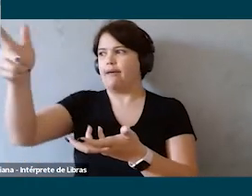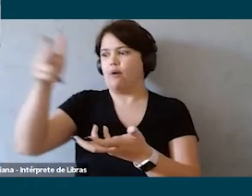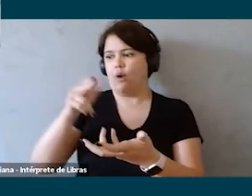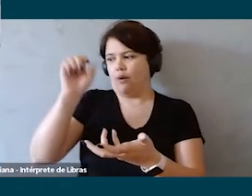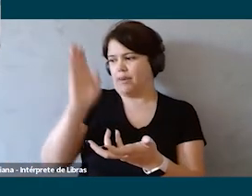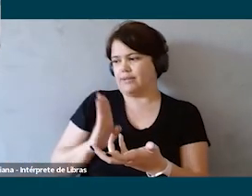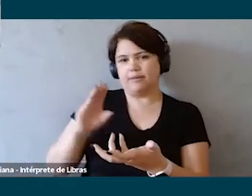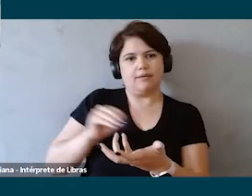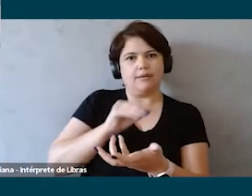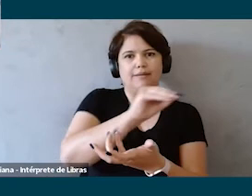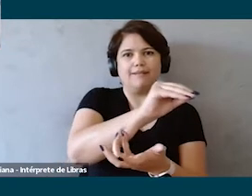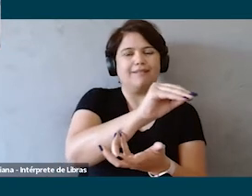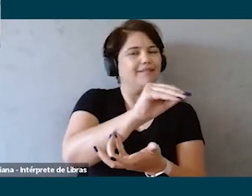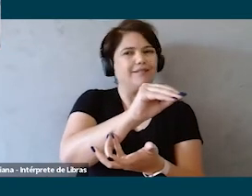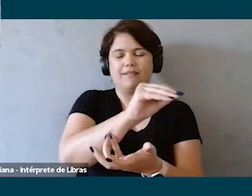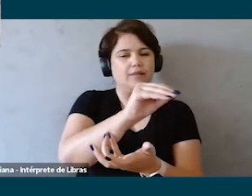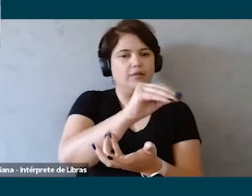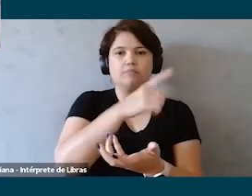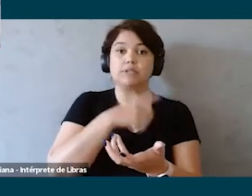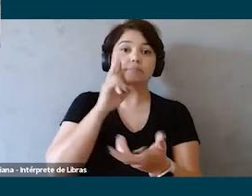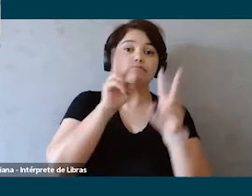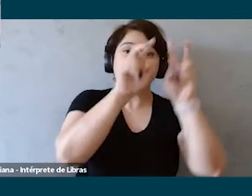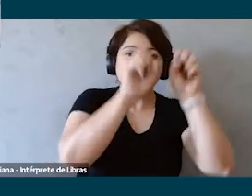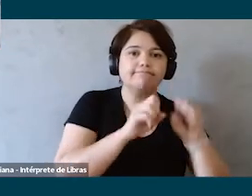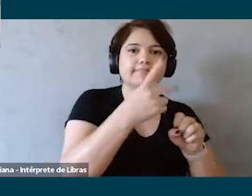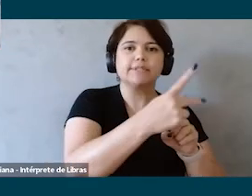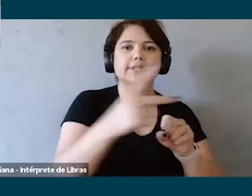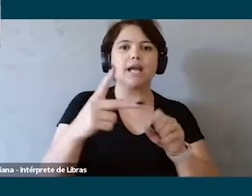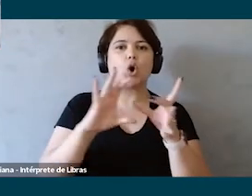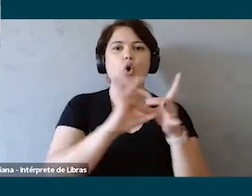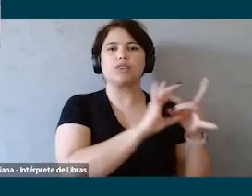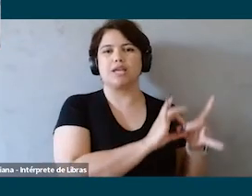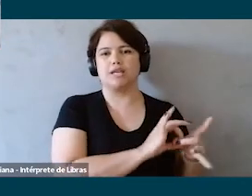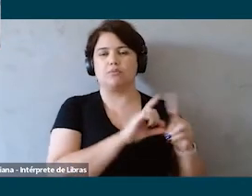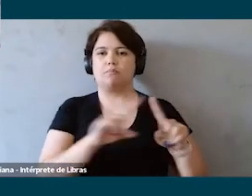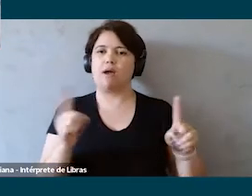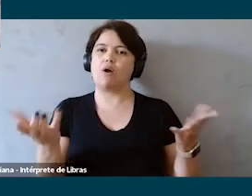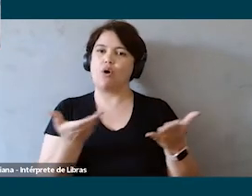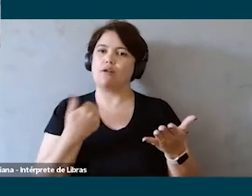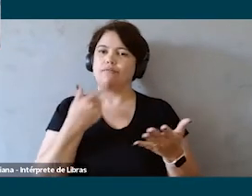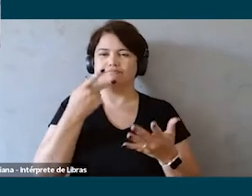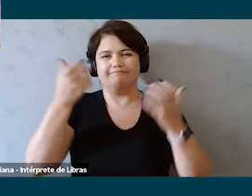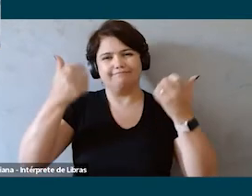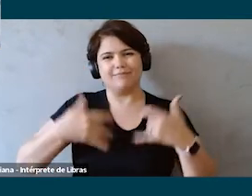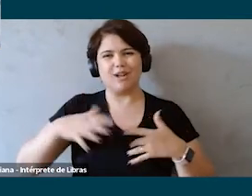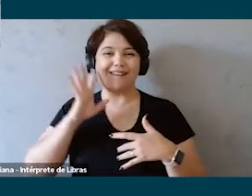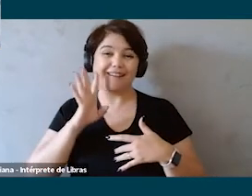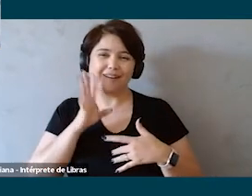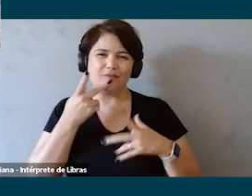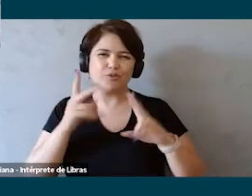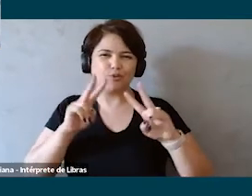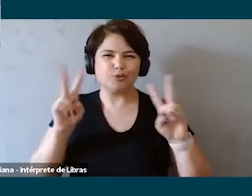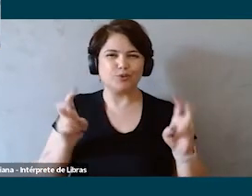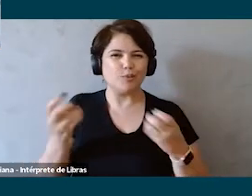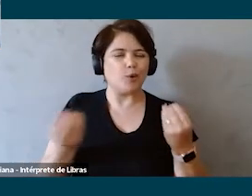pode simplesmente virar as costas para alguns contextos específicos mas até agora está sendo muito legal do ponto